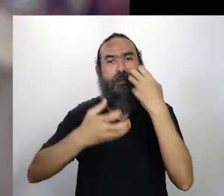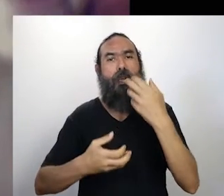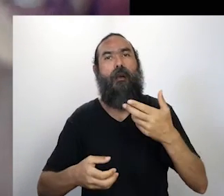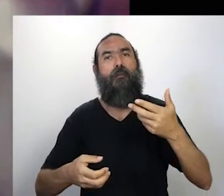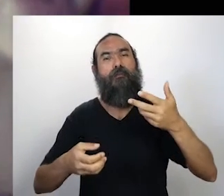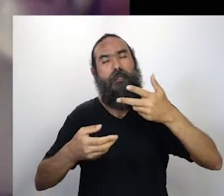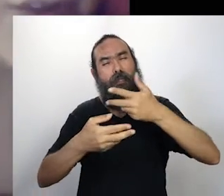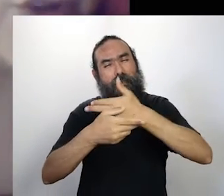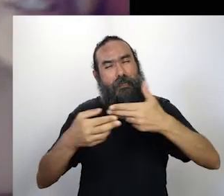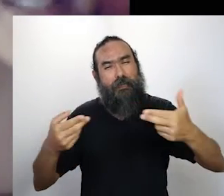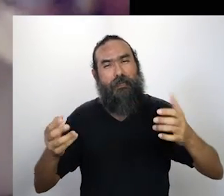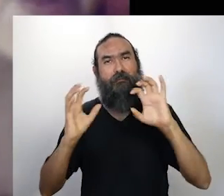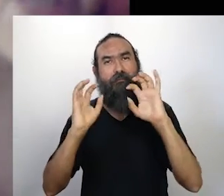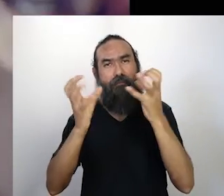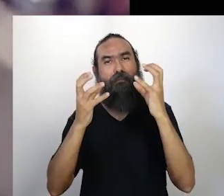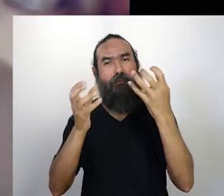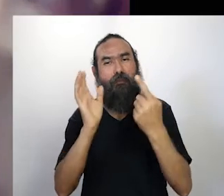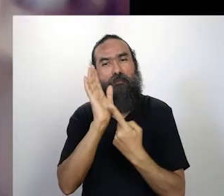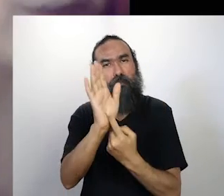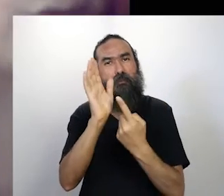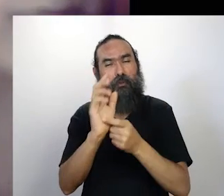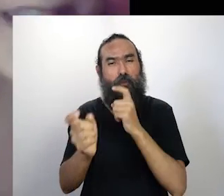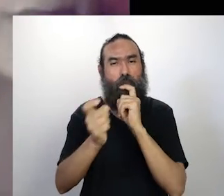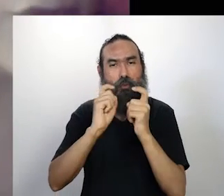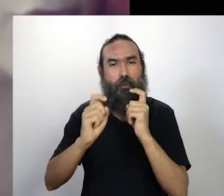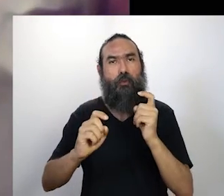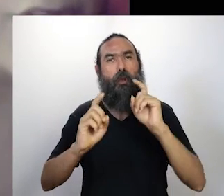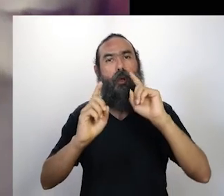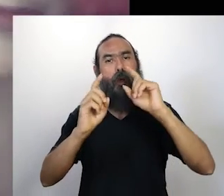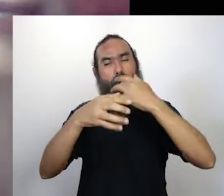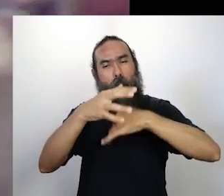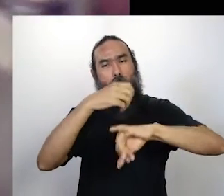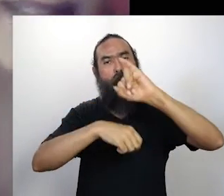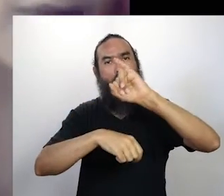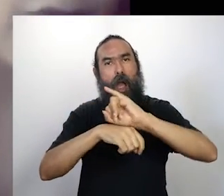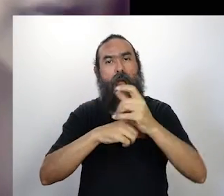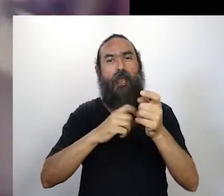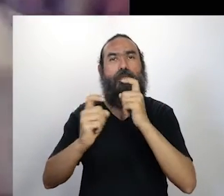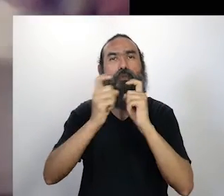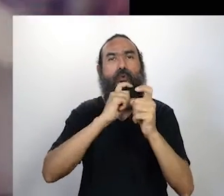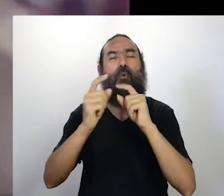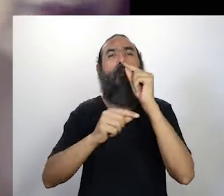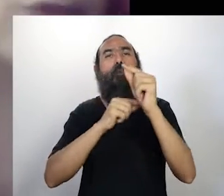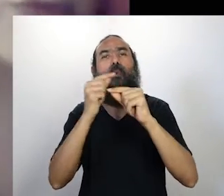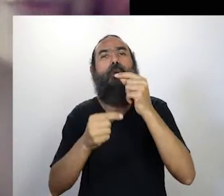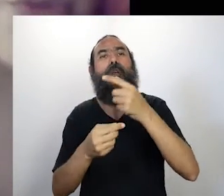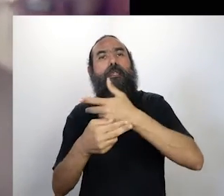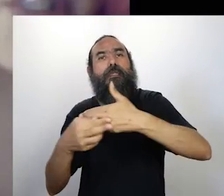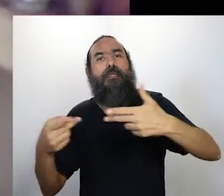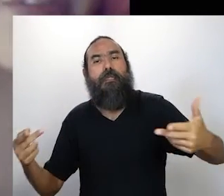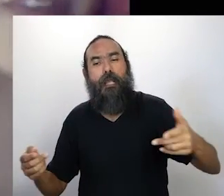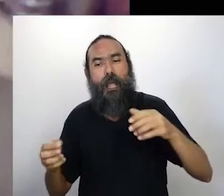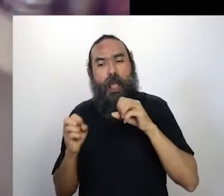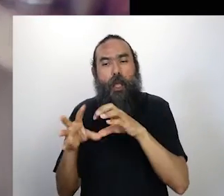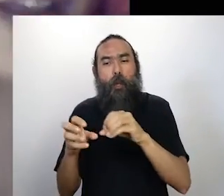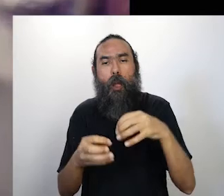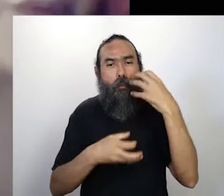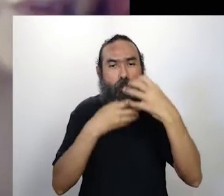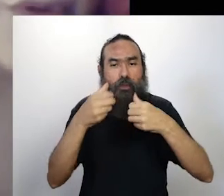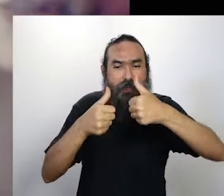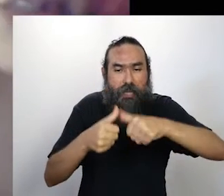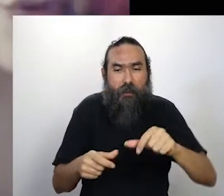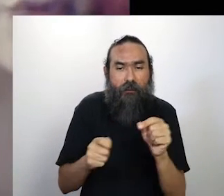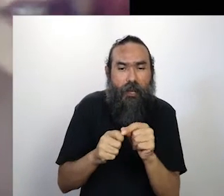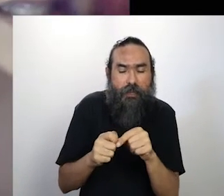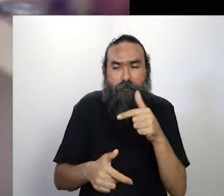mostrando o que os educadores musicais estão fazendo no Brasil todo, então foi uma ação aberta para todo mundo se inscrever e falar